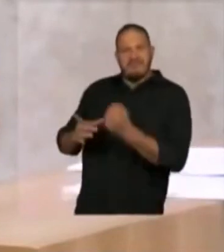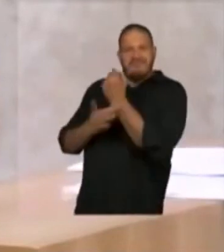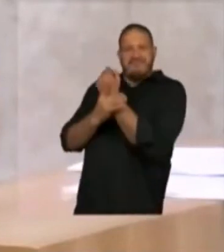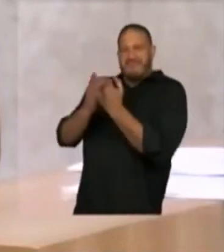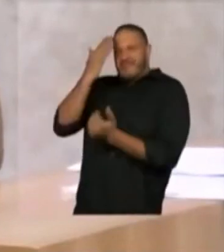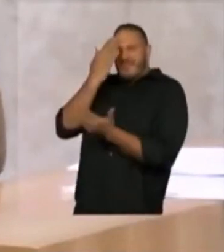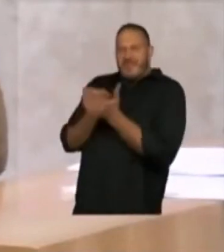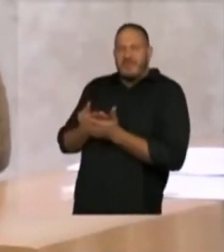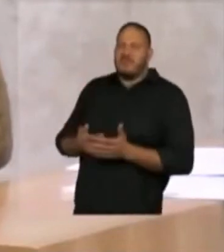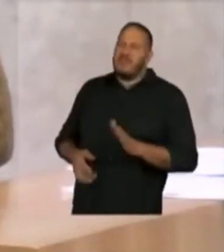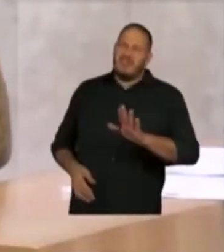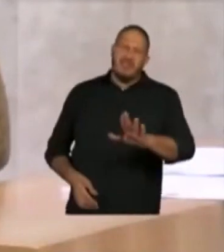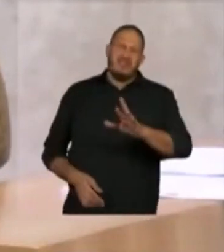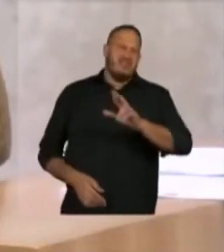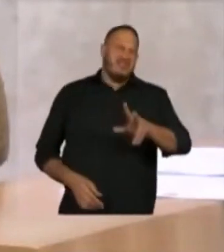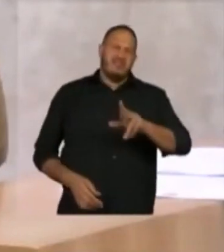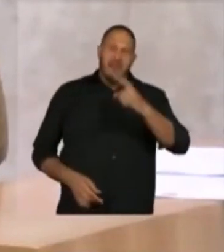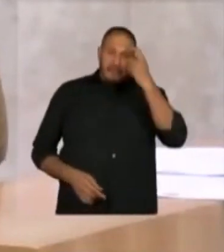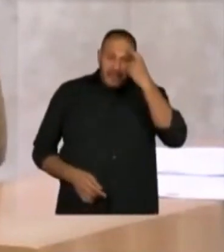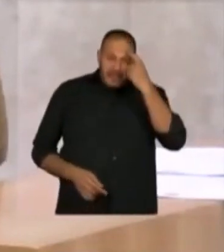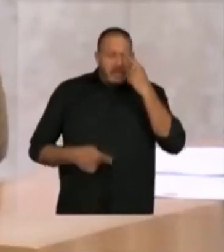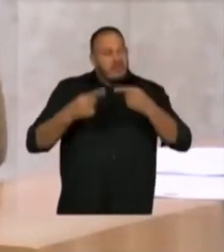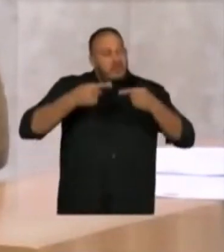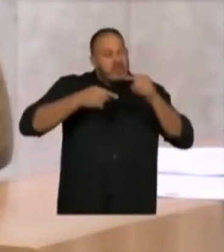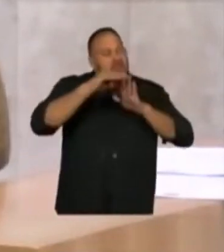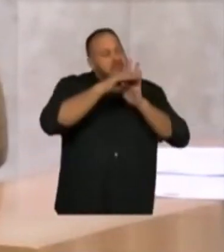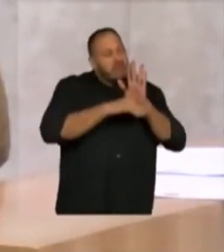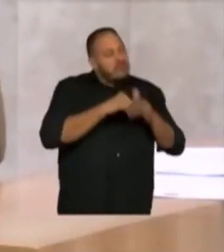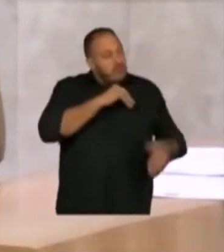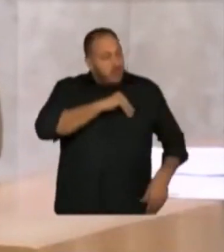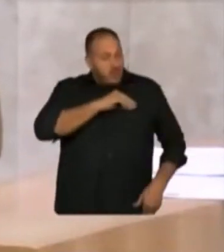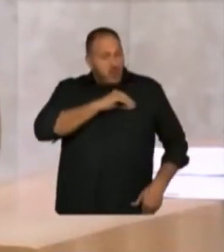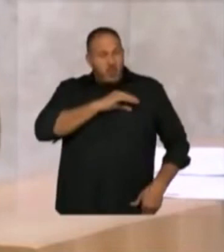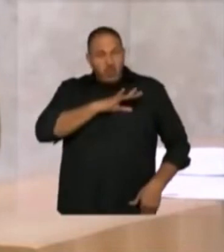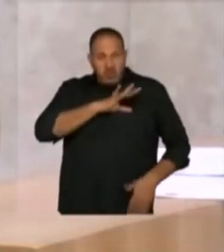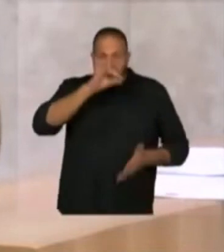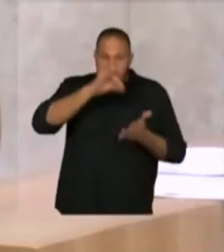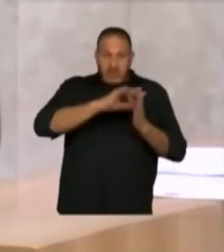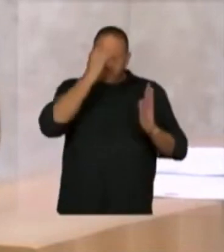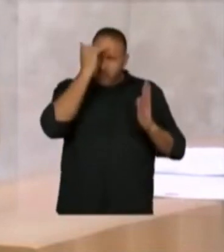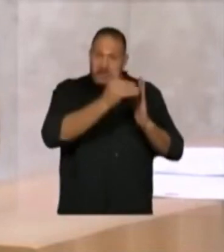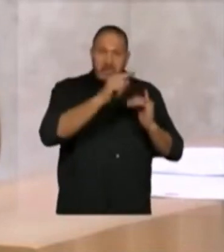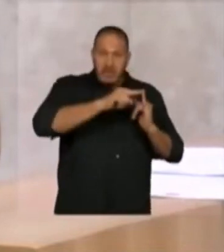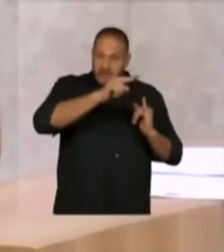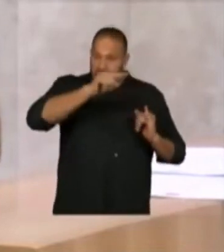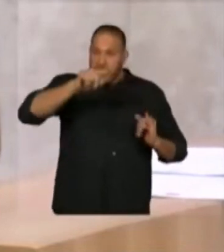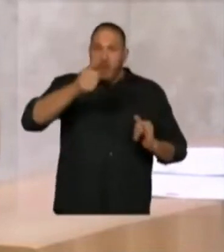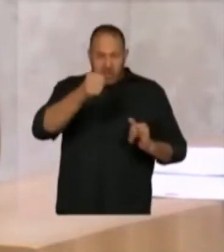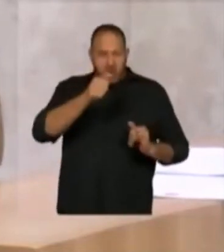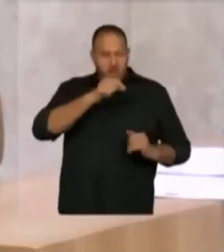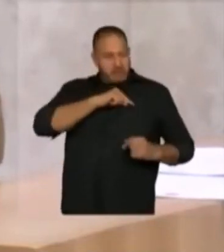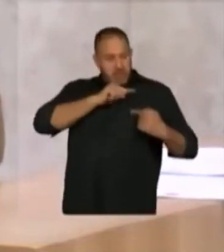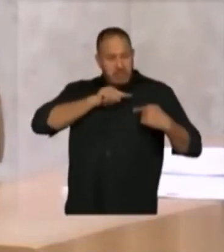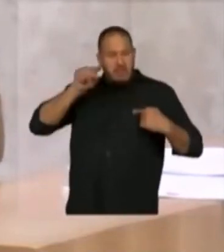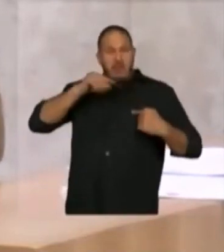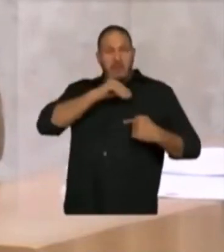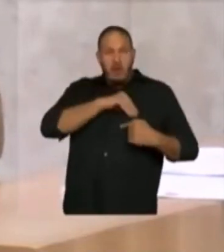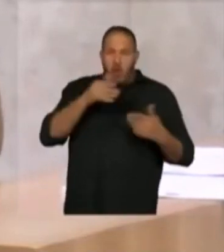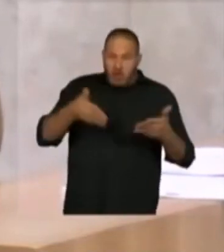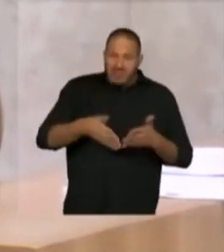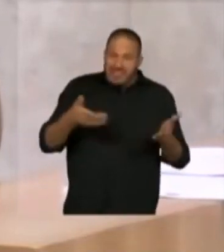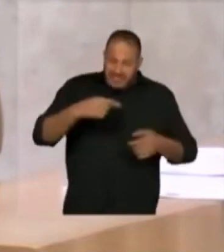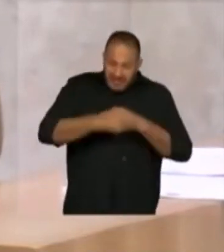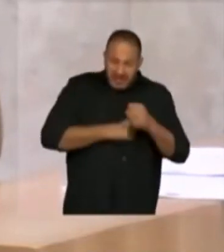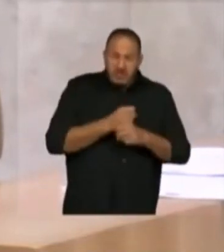vamos pensar uma política de reajuste salarial que, de fato, respeite a inflação, que nesse ano já está batendo 10%, 15